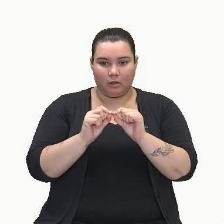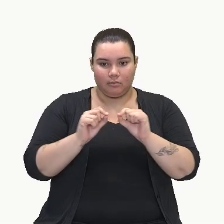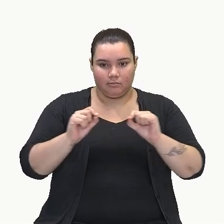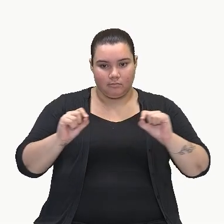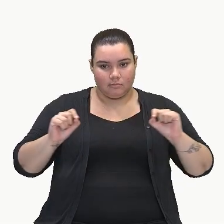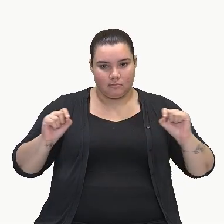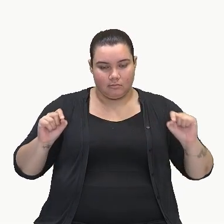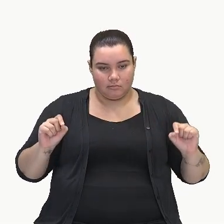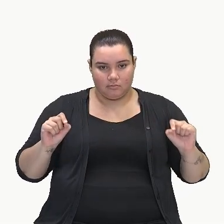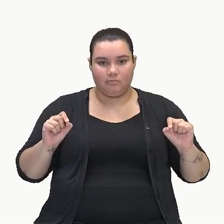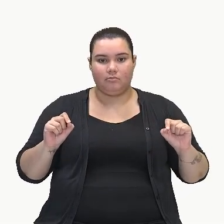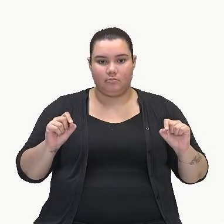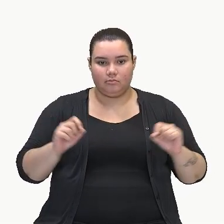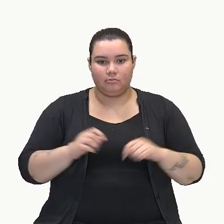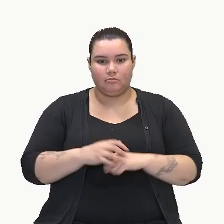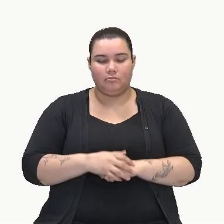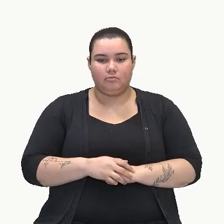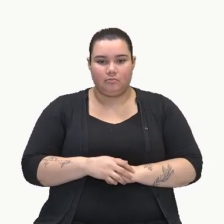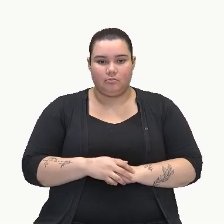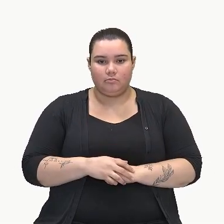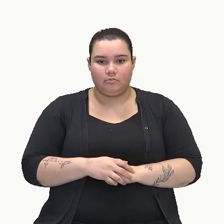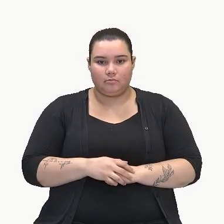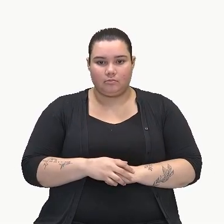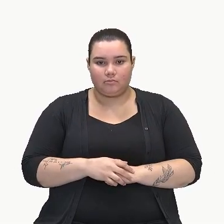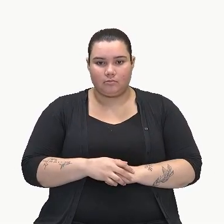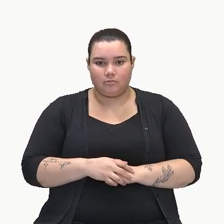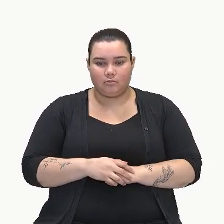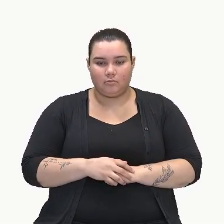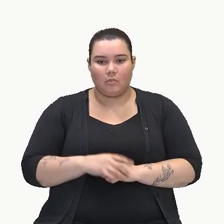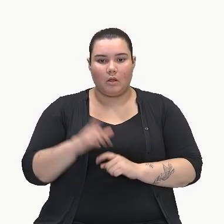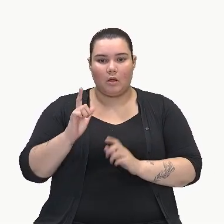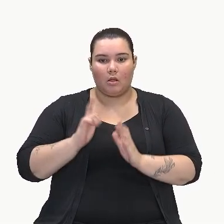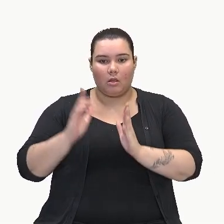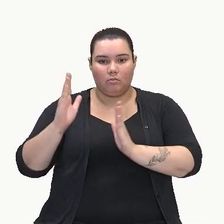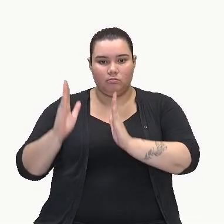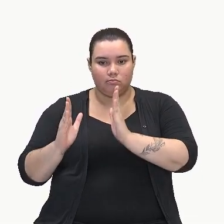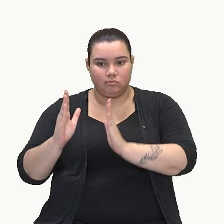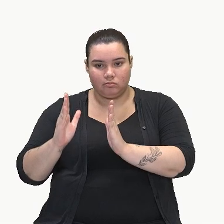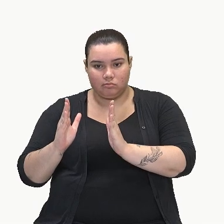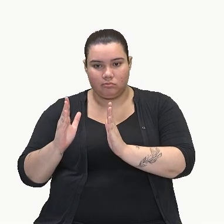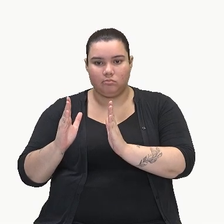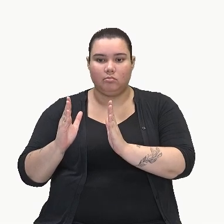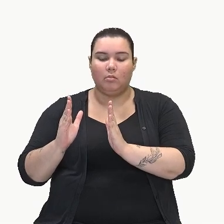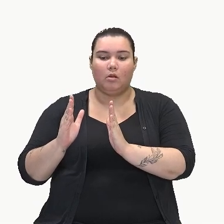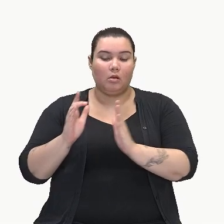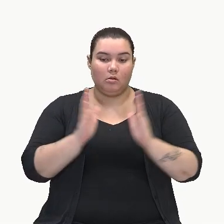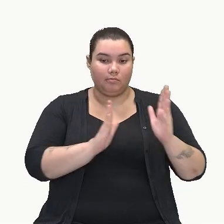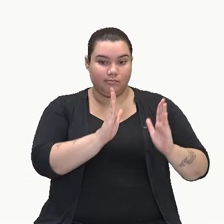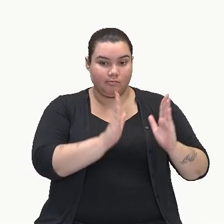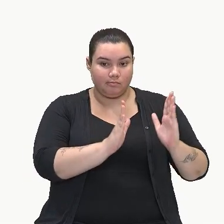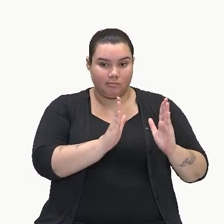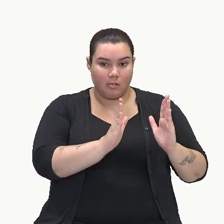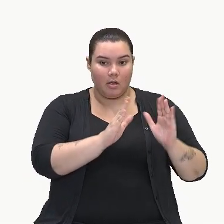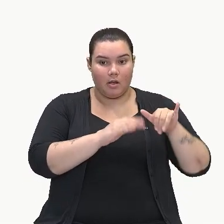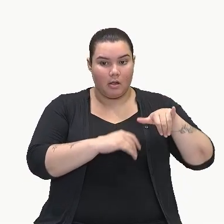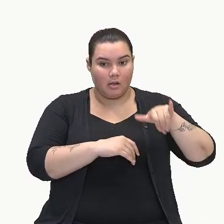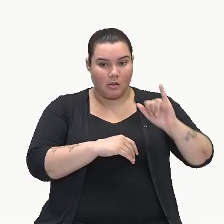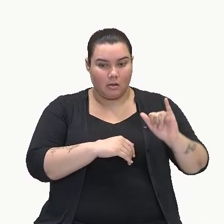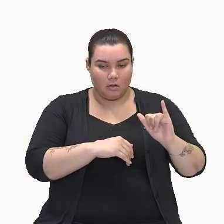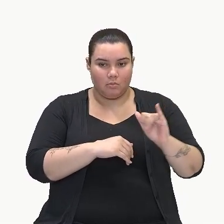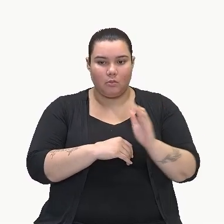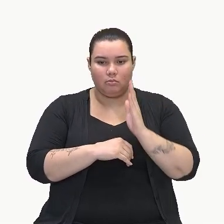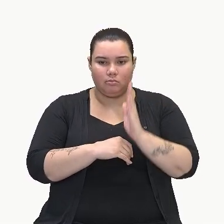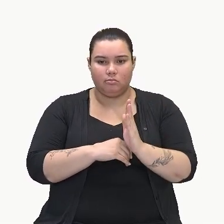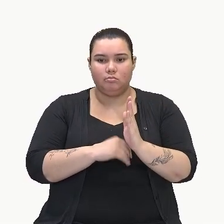Sabendo que daqui pra cá vale y. E daqui